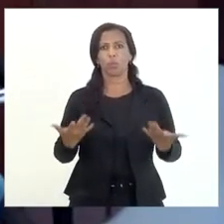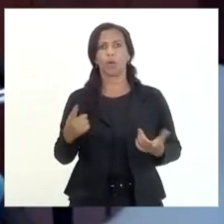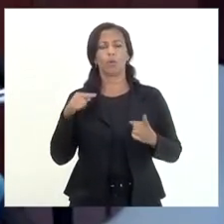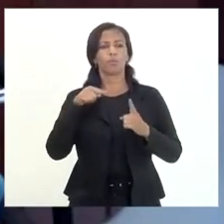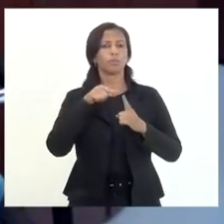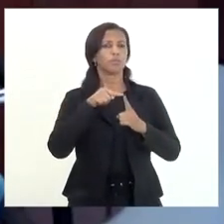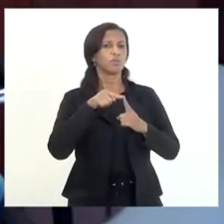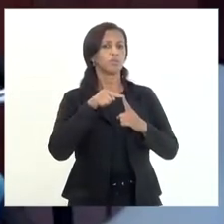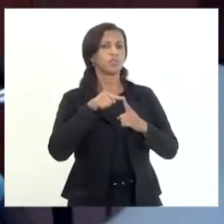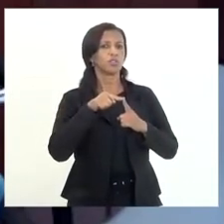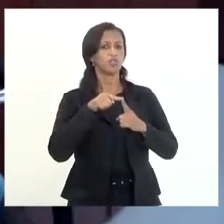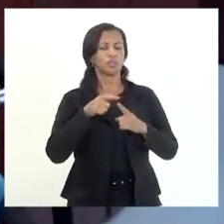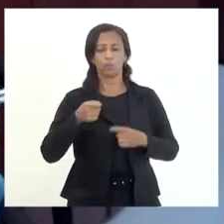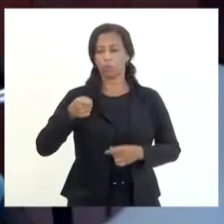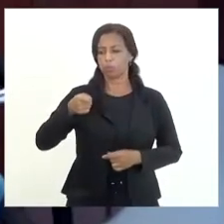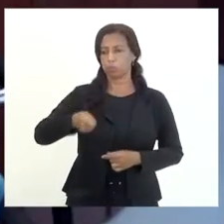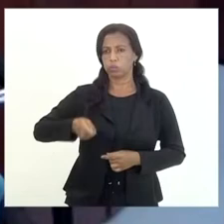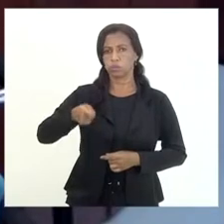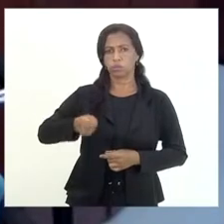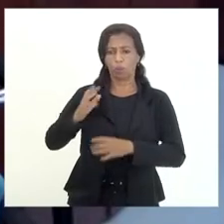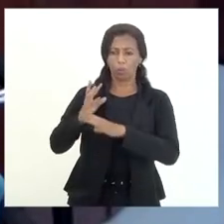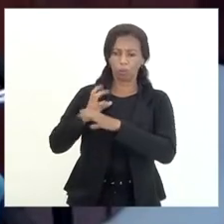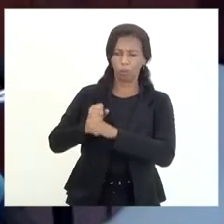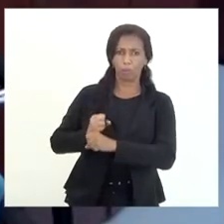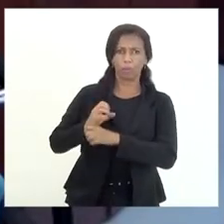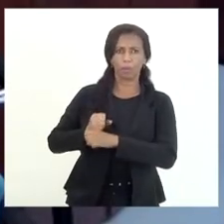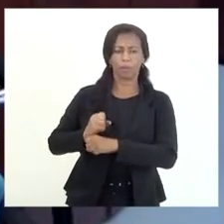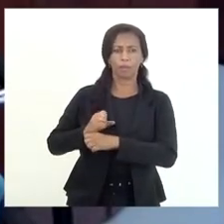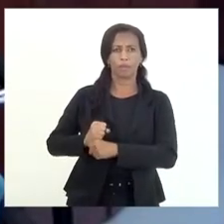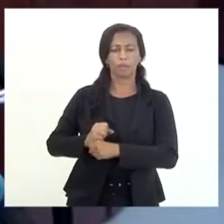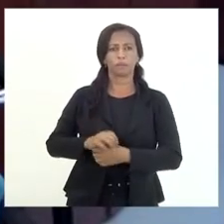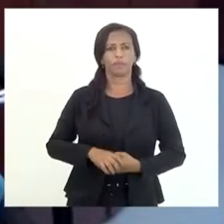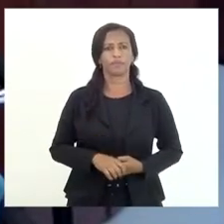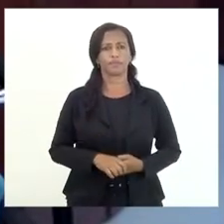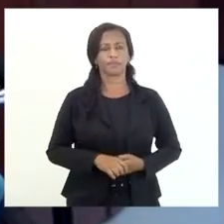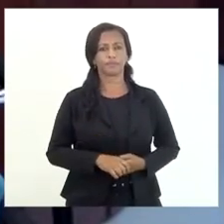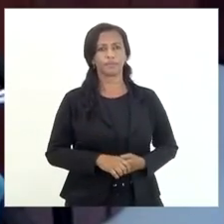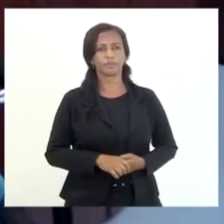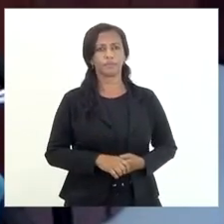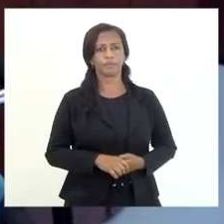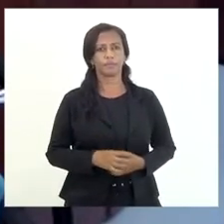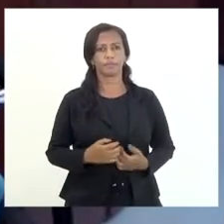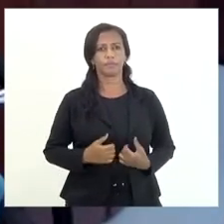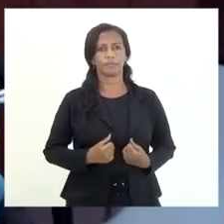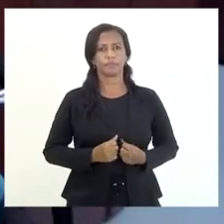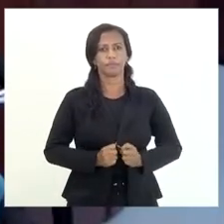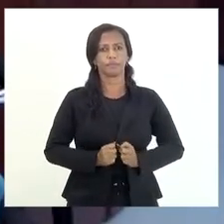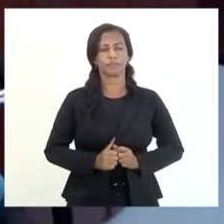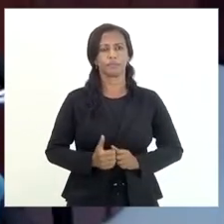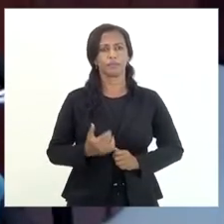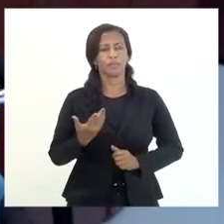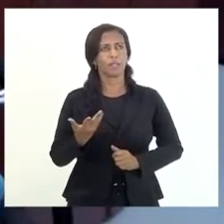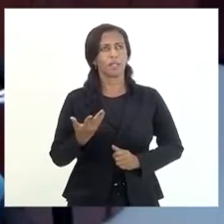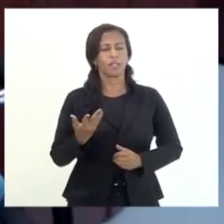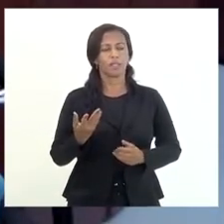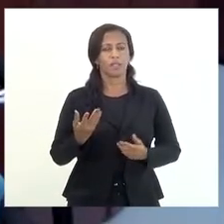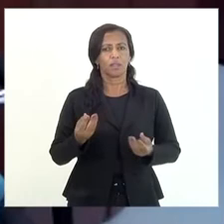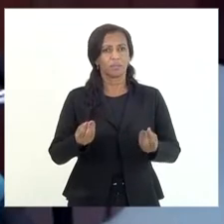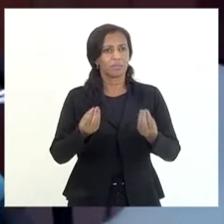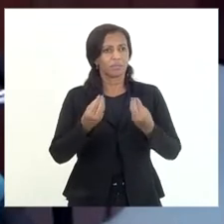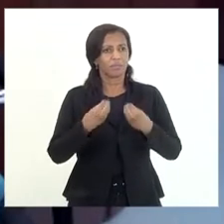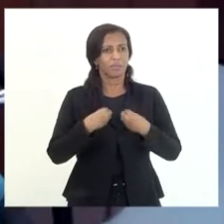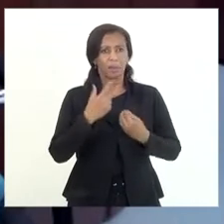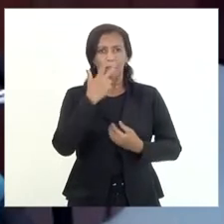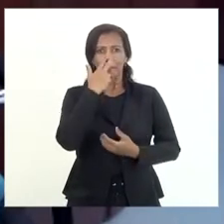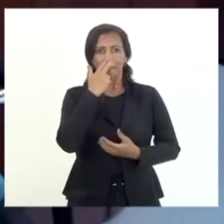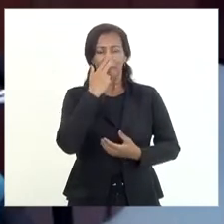objetivo do Tribunal de Contas naquele momento e soou quando se falou ah não tem